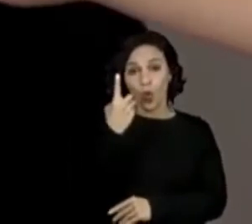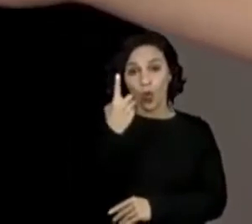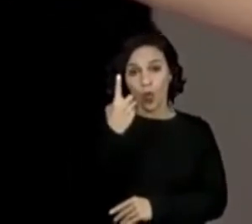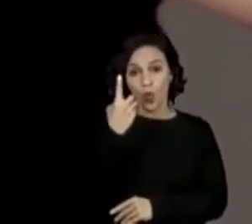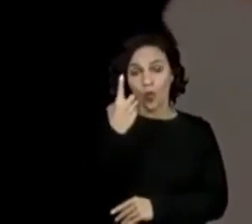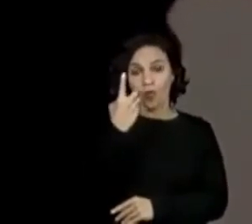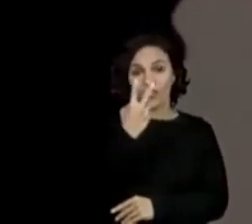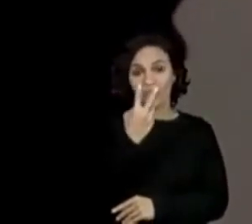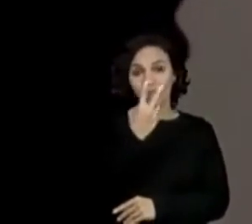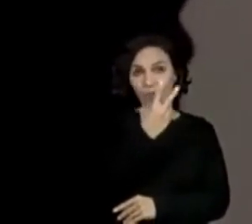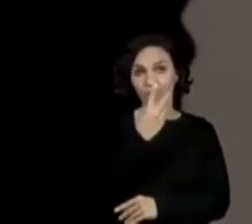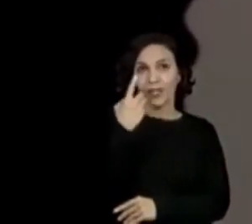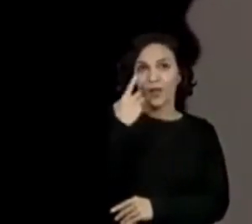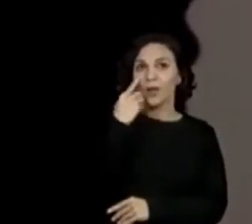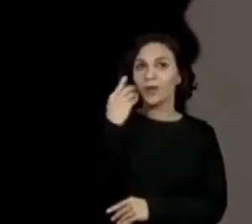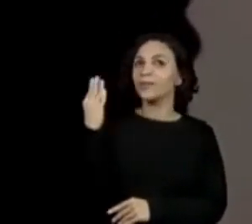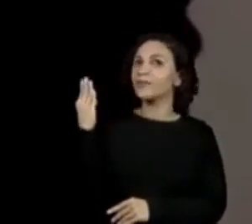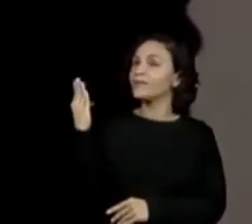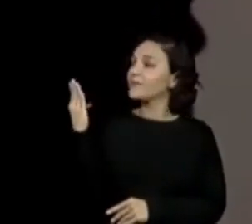Aqui. Ó lá.